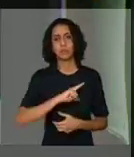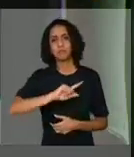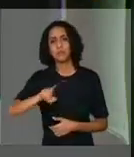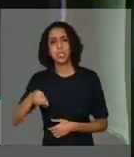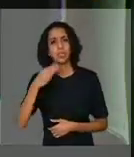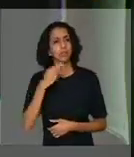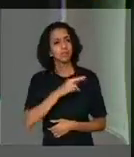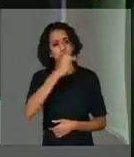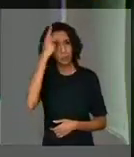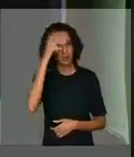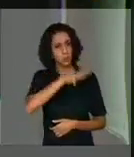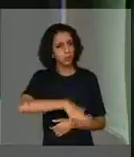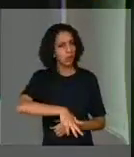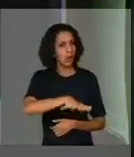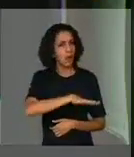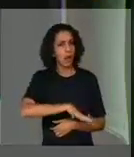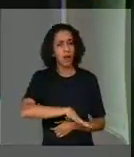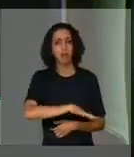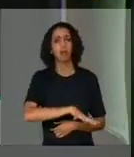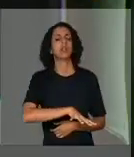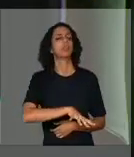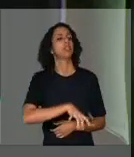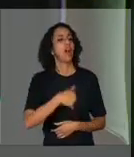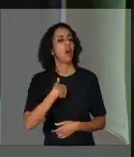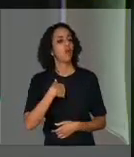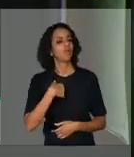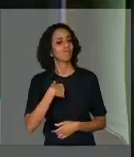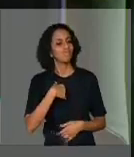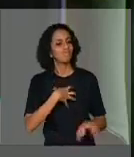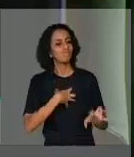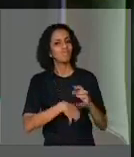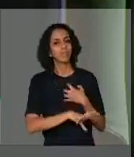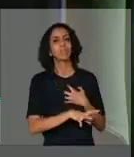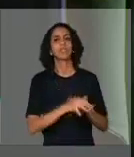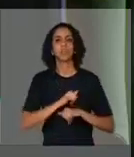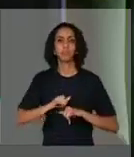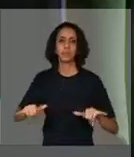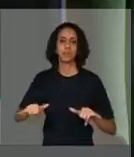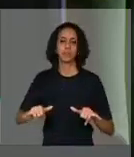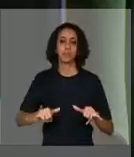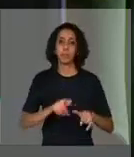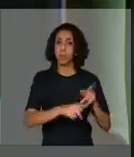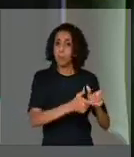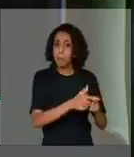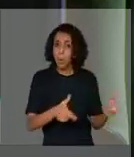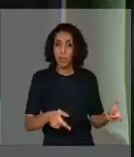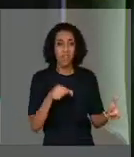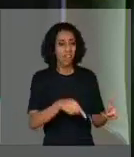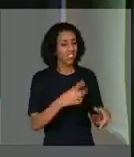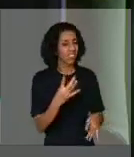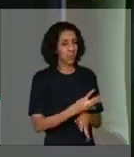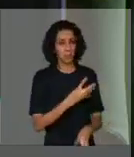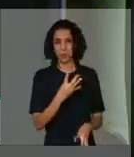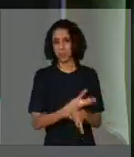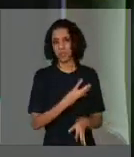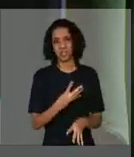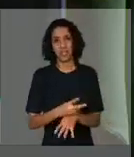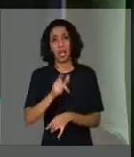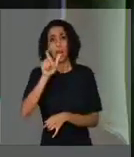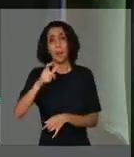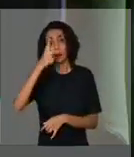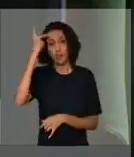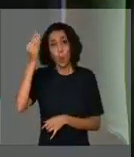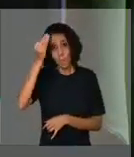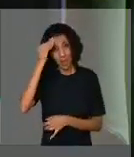milhões de brasileiros, talvez a maior parte da nossa população que não tolera mais a impunidade,